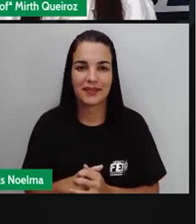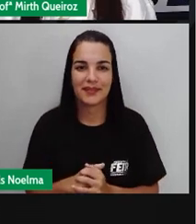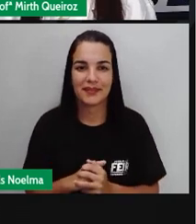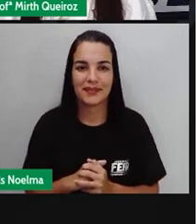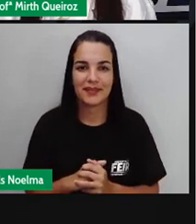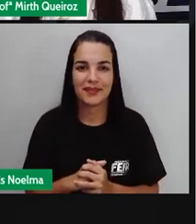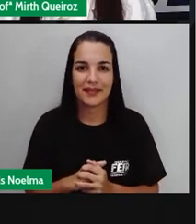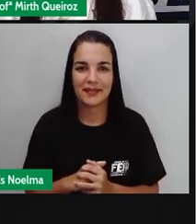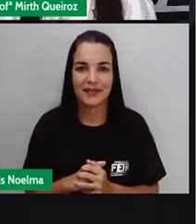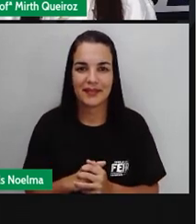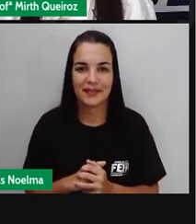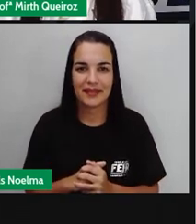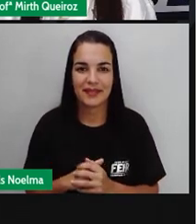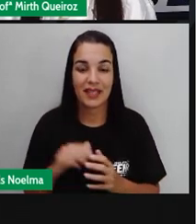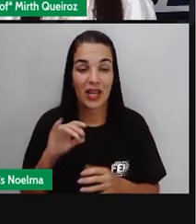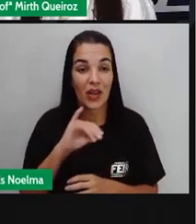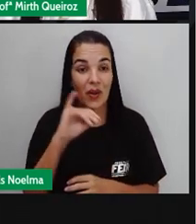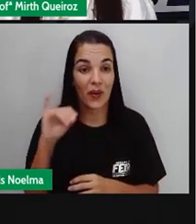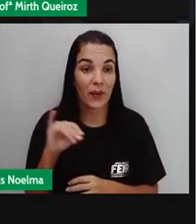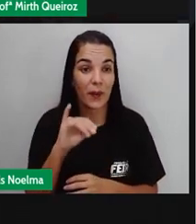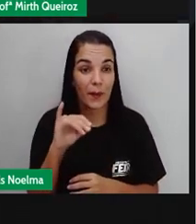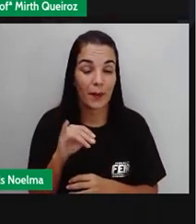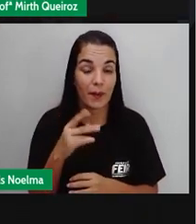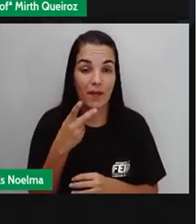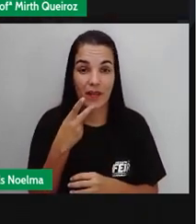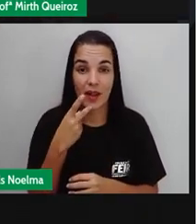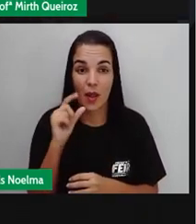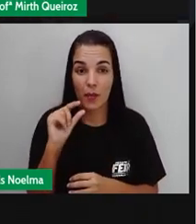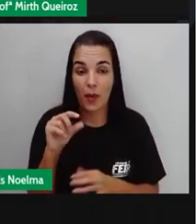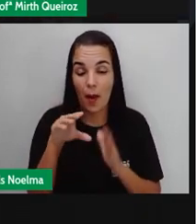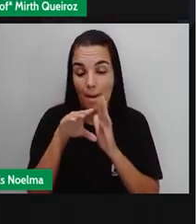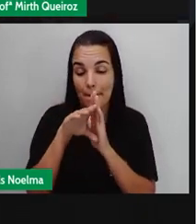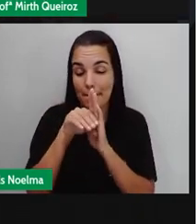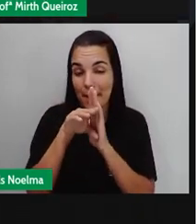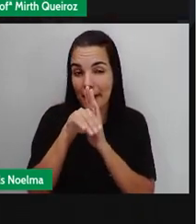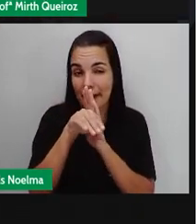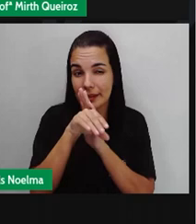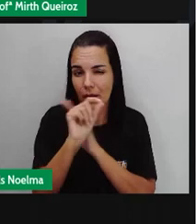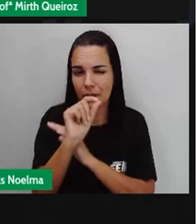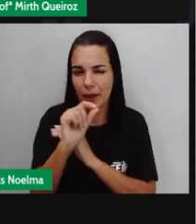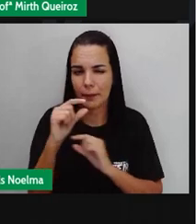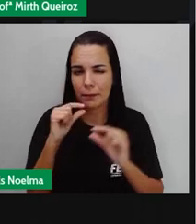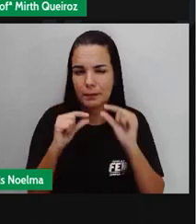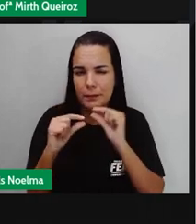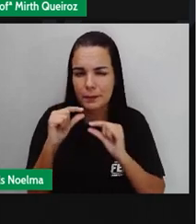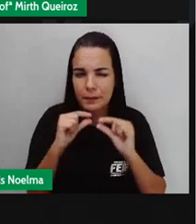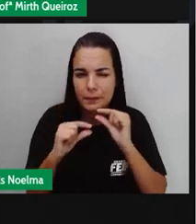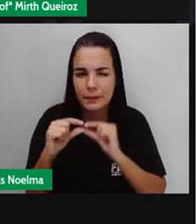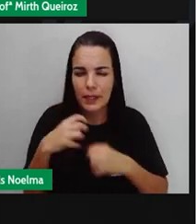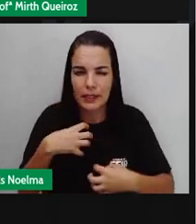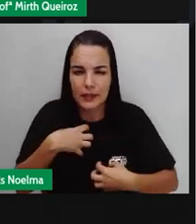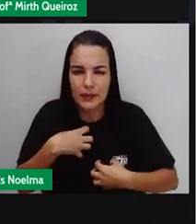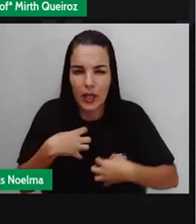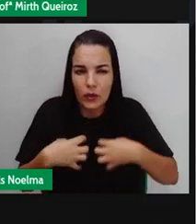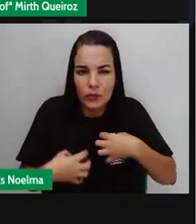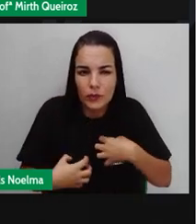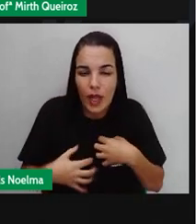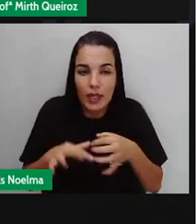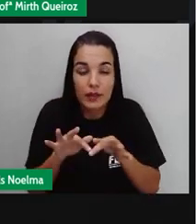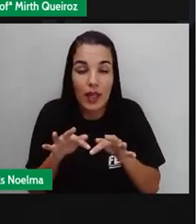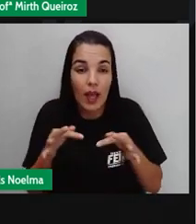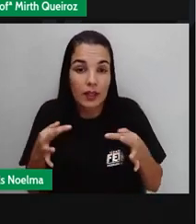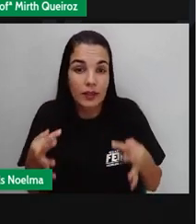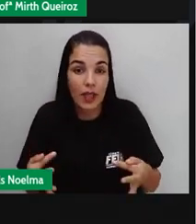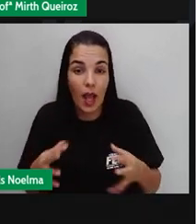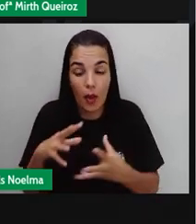Hoje nós vamos falar sobre as bactérias. As bactérias são os organismos mais simples que existem no